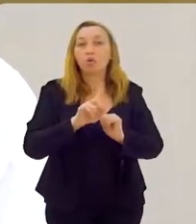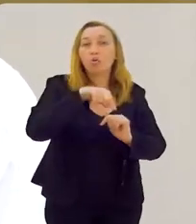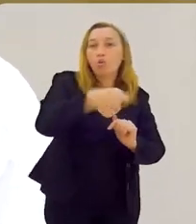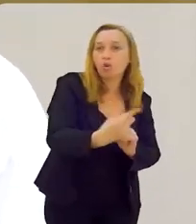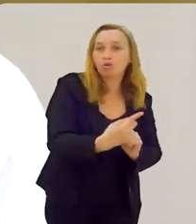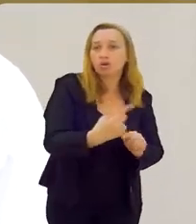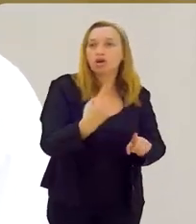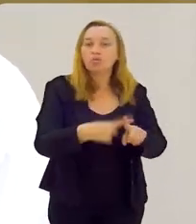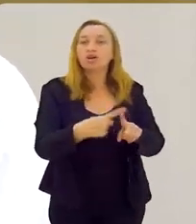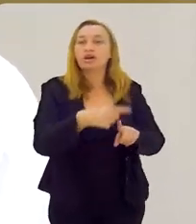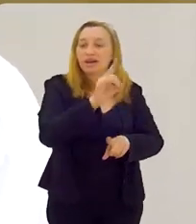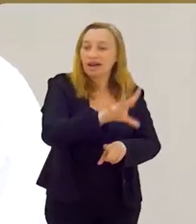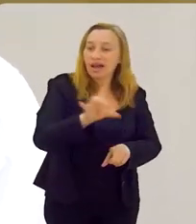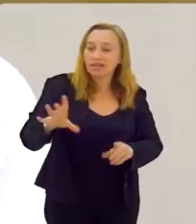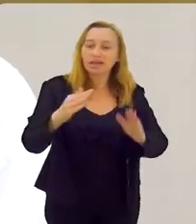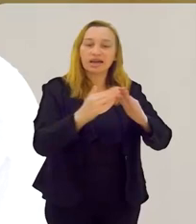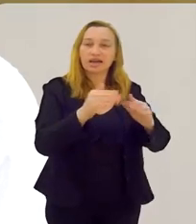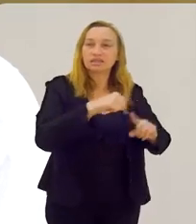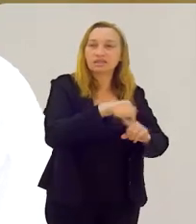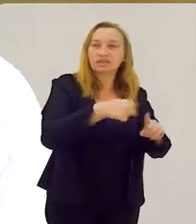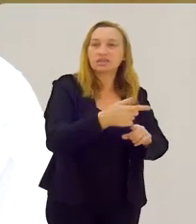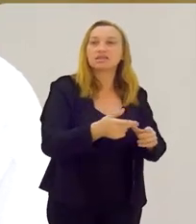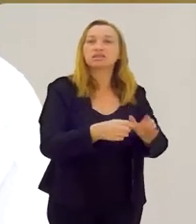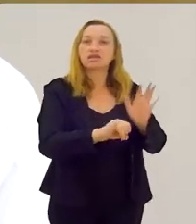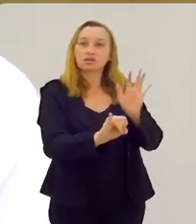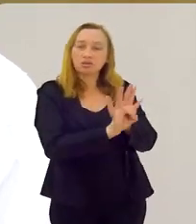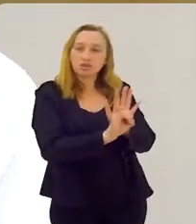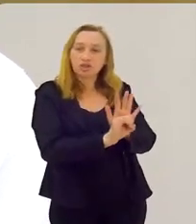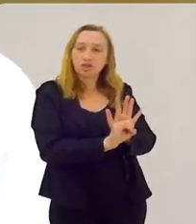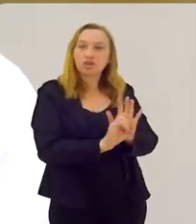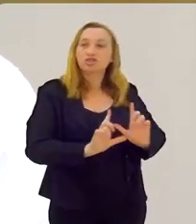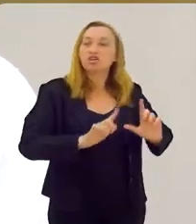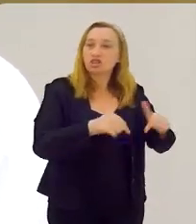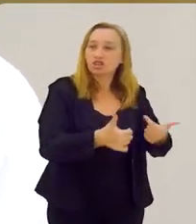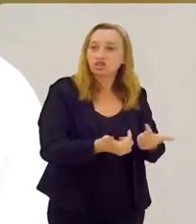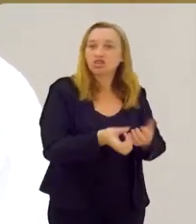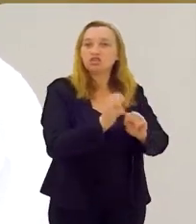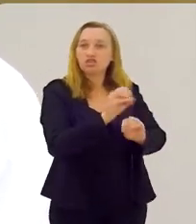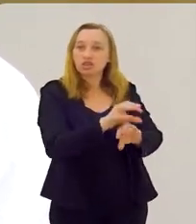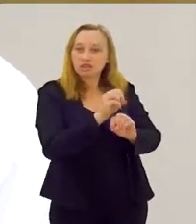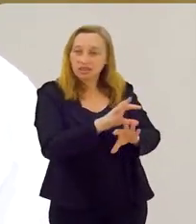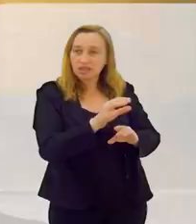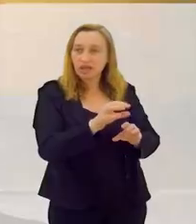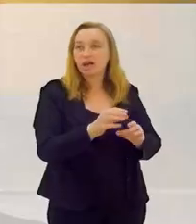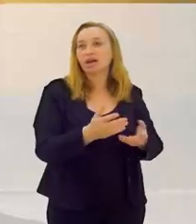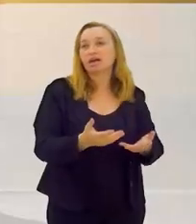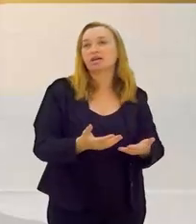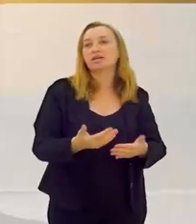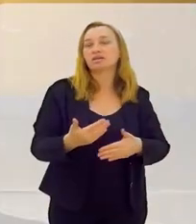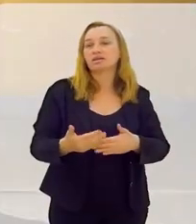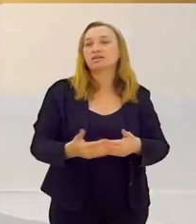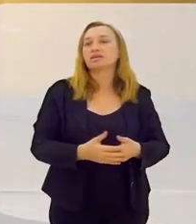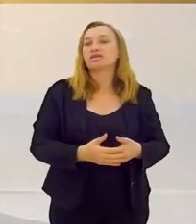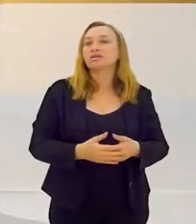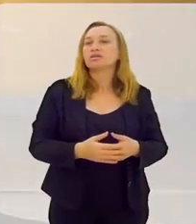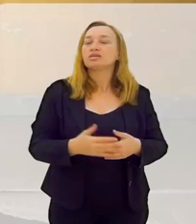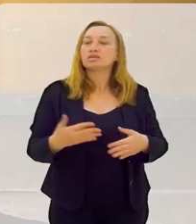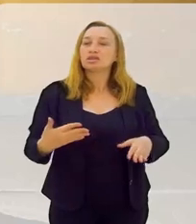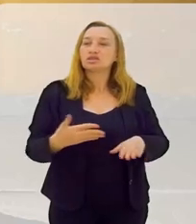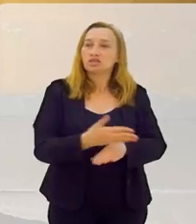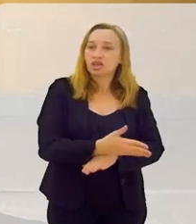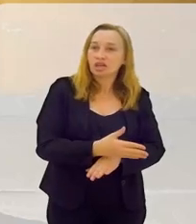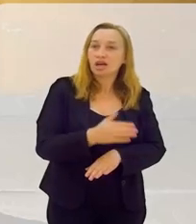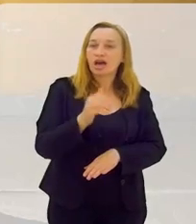o outro, porque cada casa de santo tem a sua forma de ensinar. E os ensinamentos, eles são passados no esse período que a pessoa